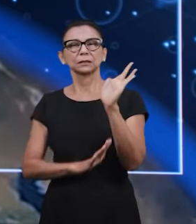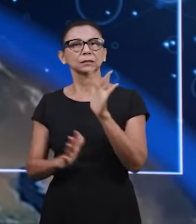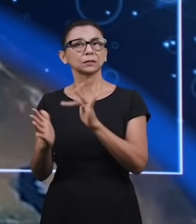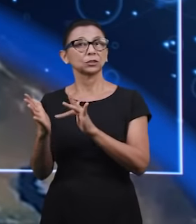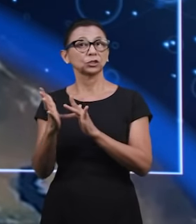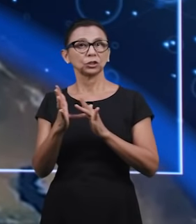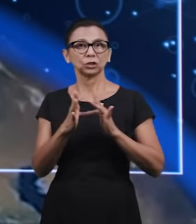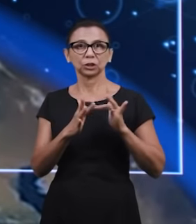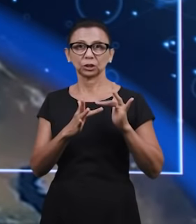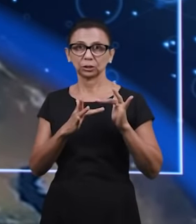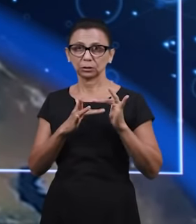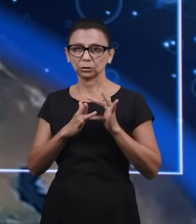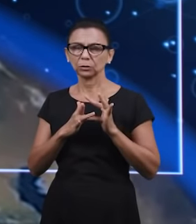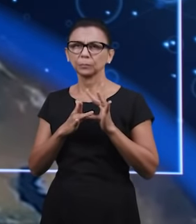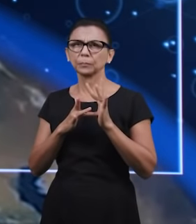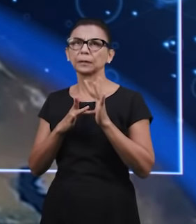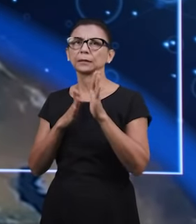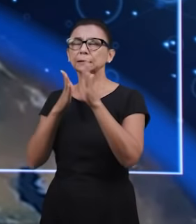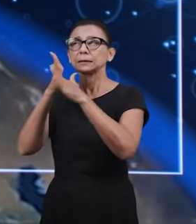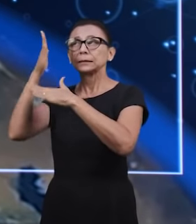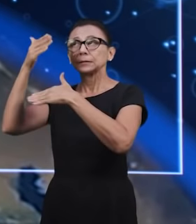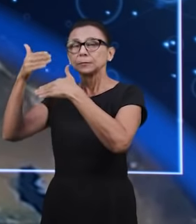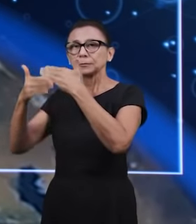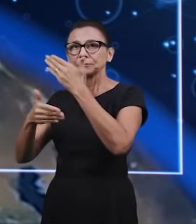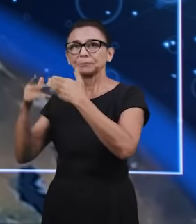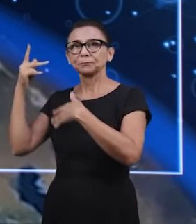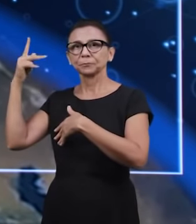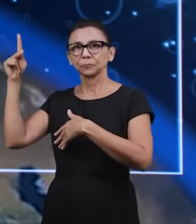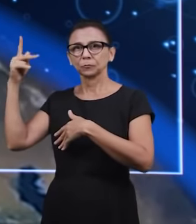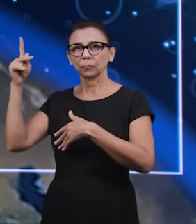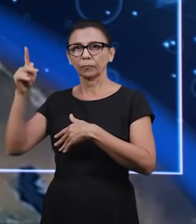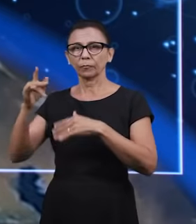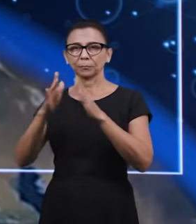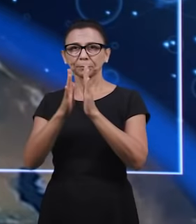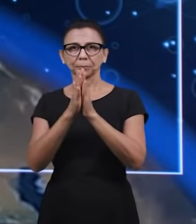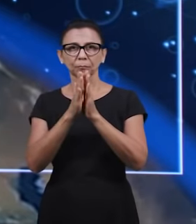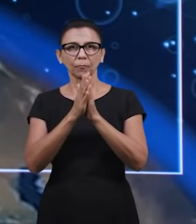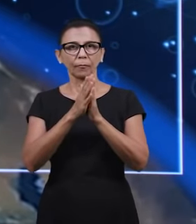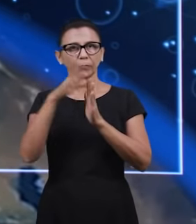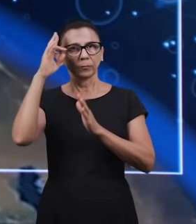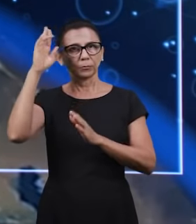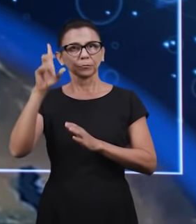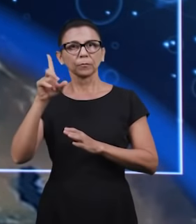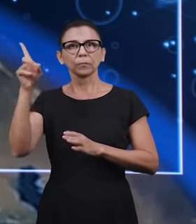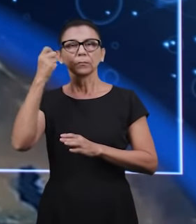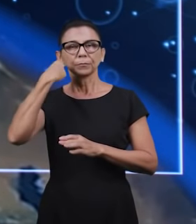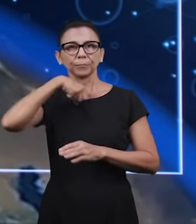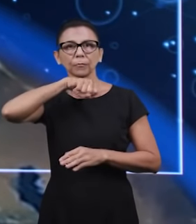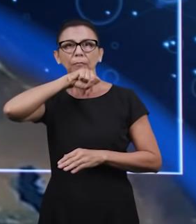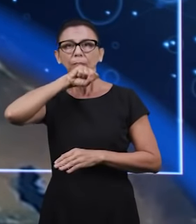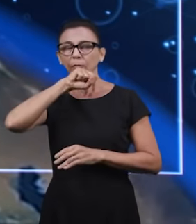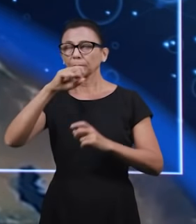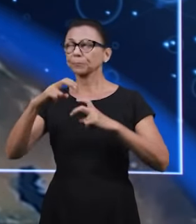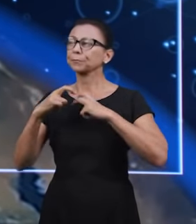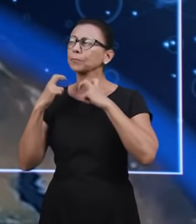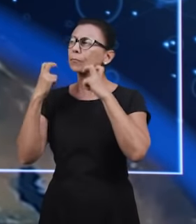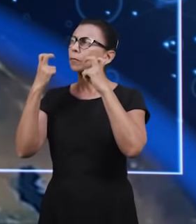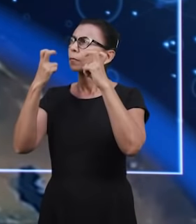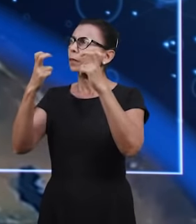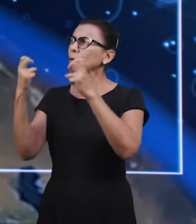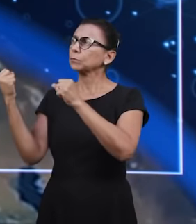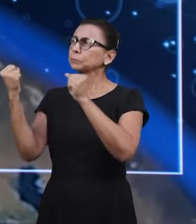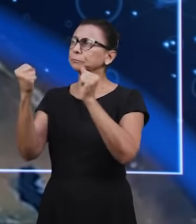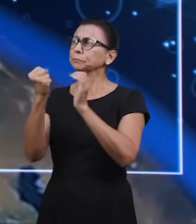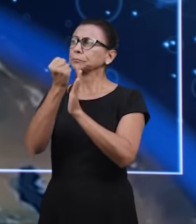sangue de Jesus, para estarmos diante do Senhor nosso Deus. Oremos. Senhor nosso Deus e Pai, nós clamamos